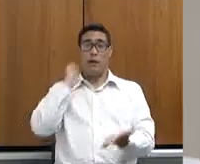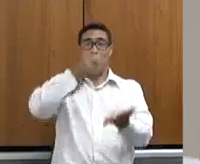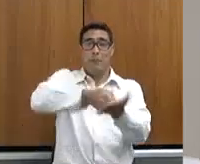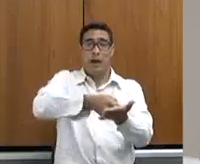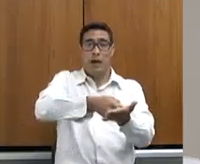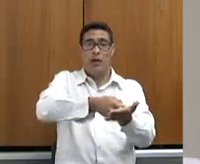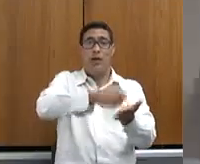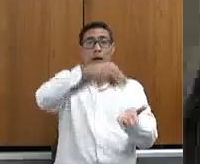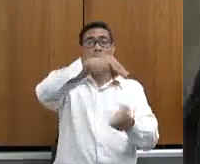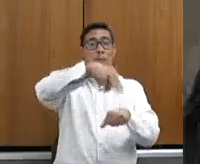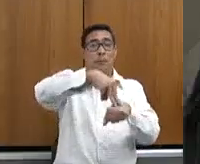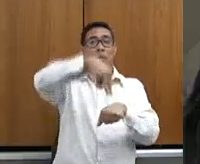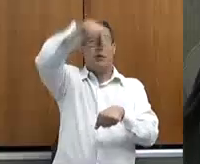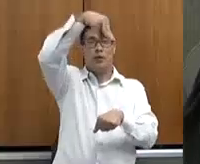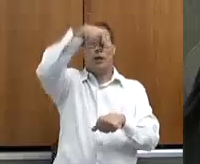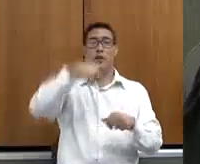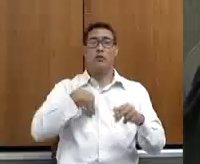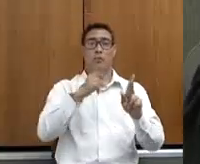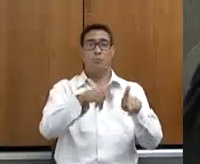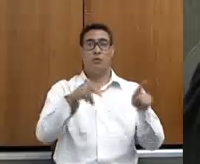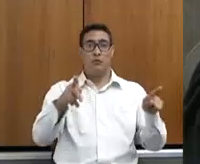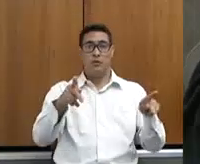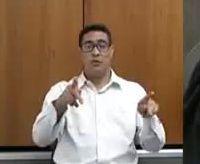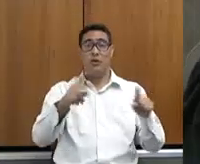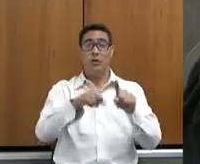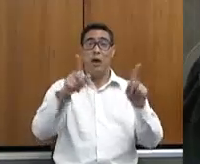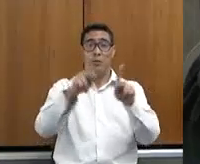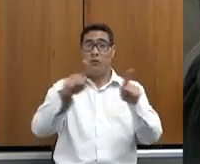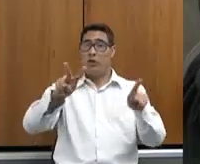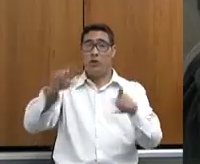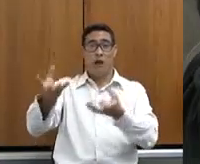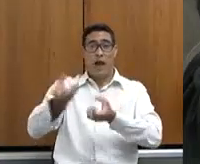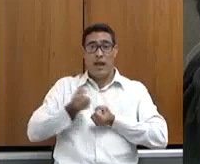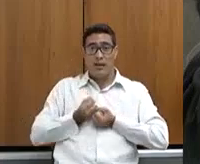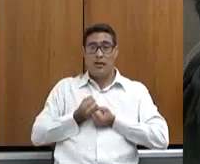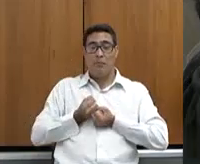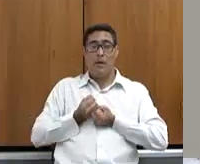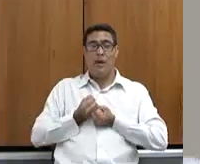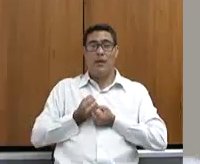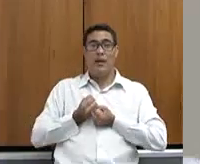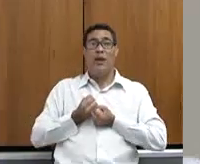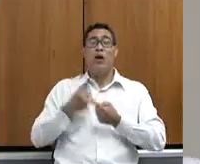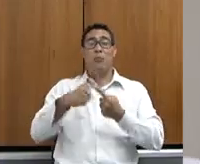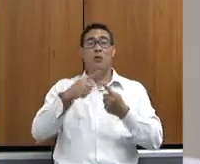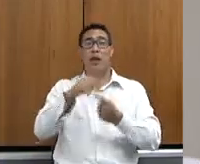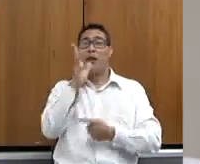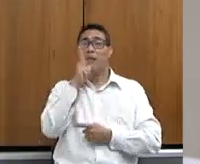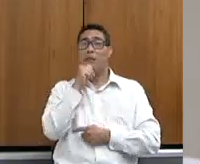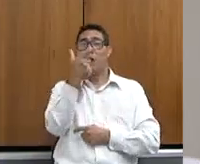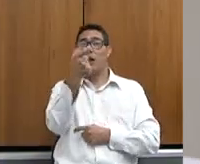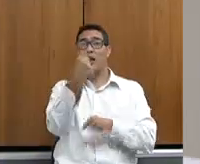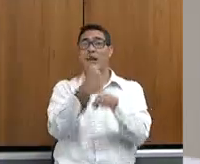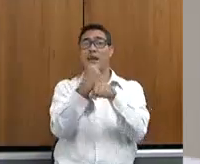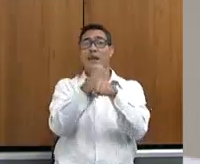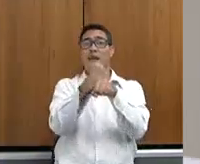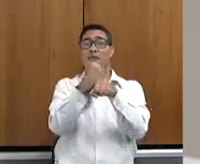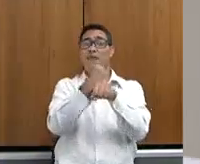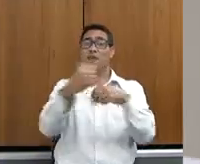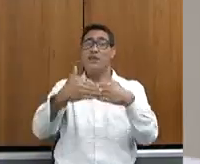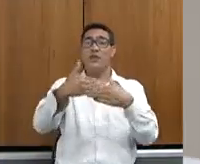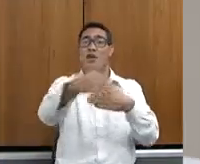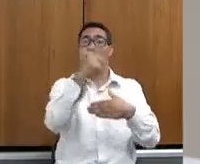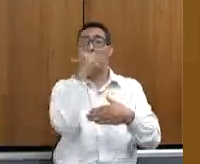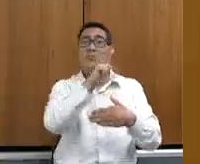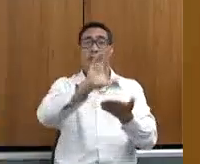isso não é bom? Só que o professor não vai receber pelo mestrado, porque o plano de carreira hoje do Estado demora uns 20 anos. Então, percebe a